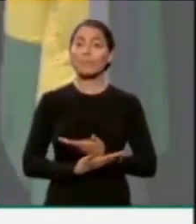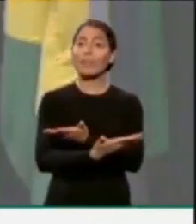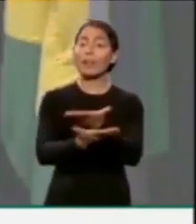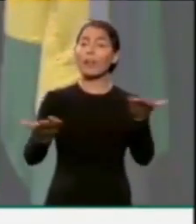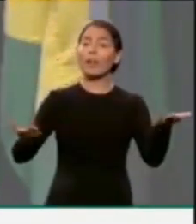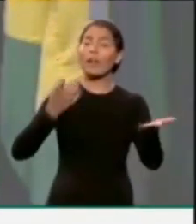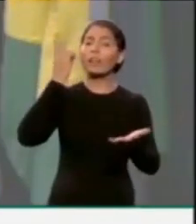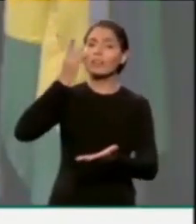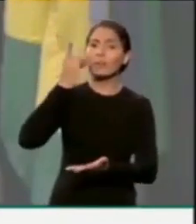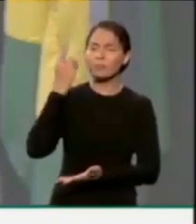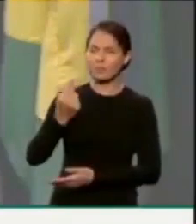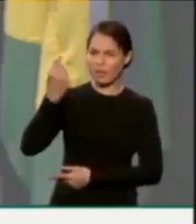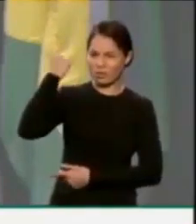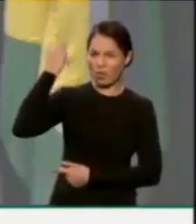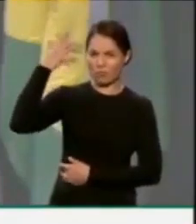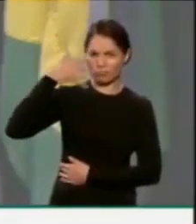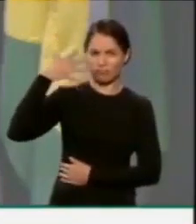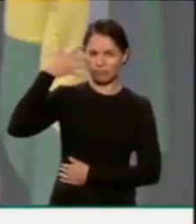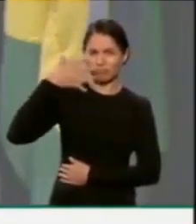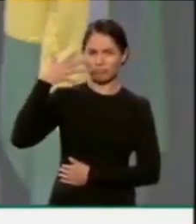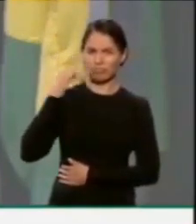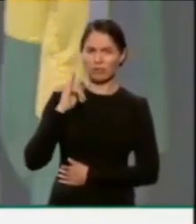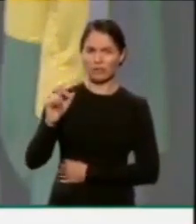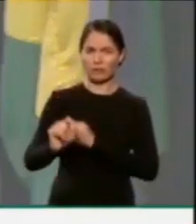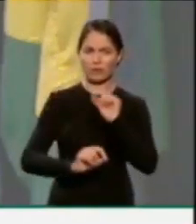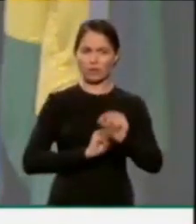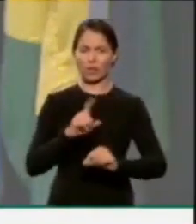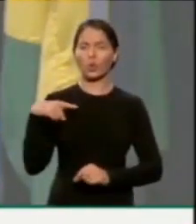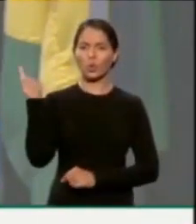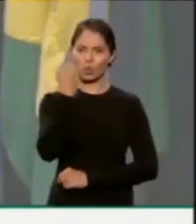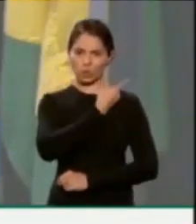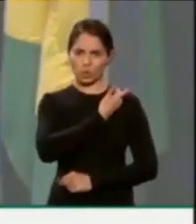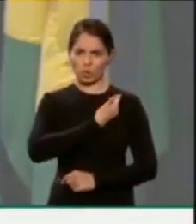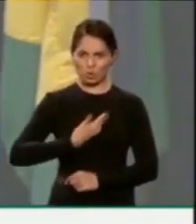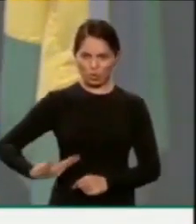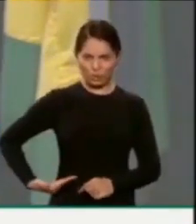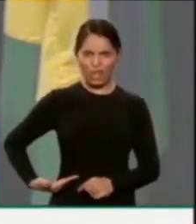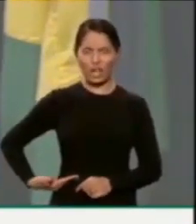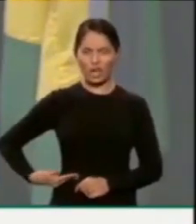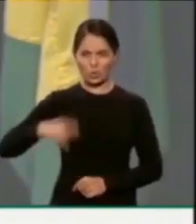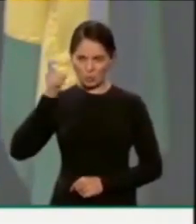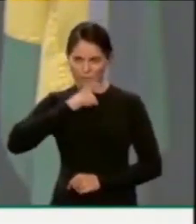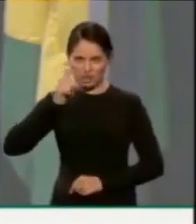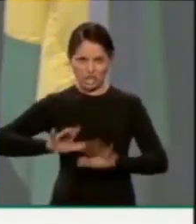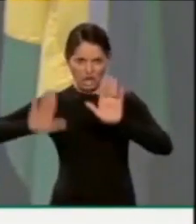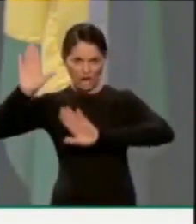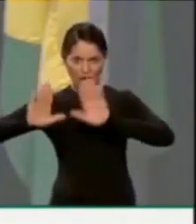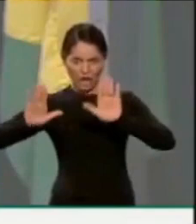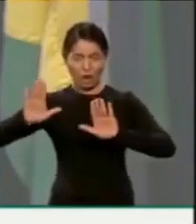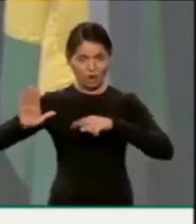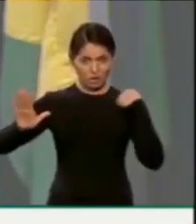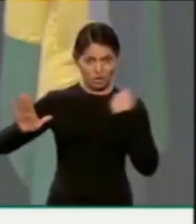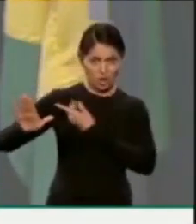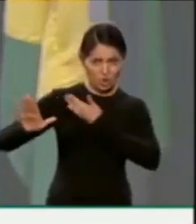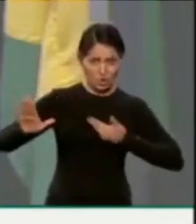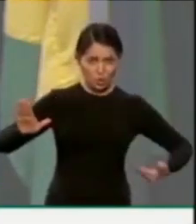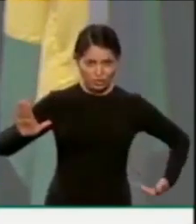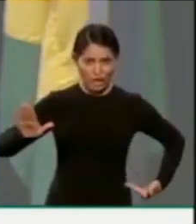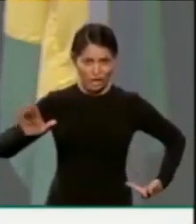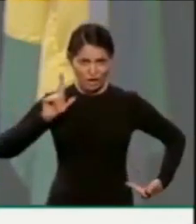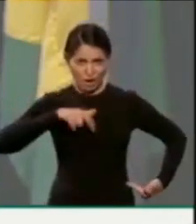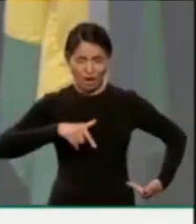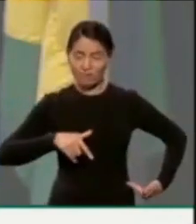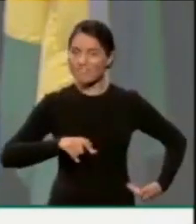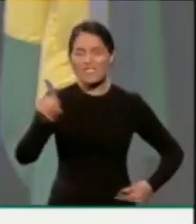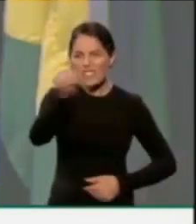o deputado que me intercedeu, que disse que o nosso governo foi eleito com mentiras, que o nosso governo vive de mentiras. Quem vive de